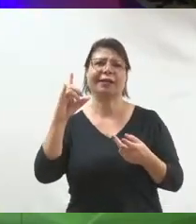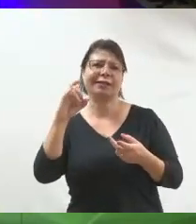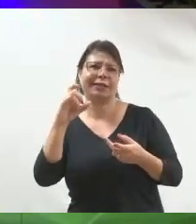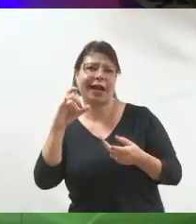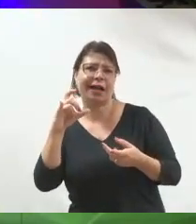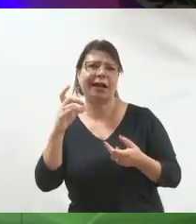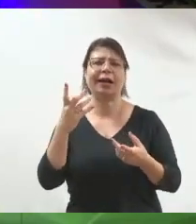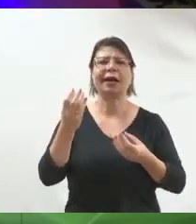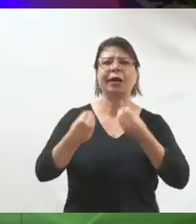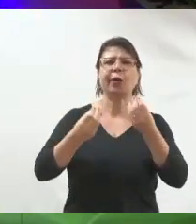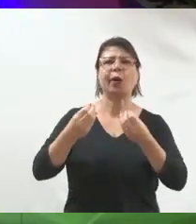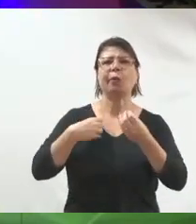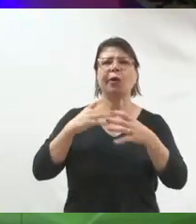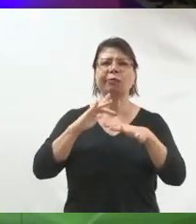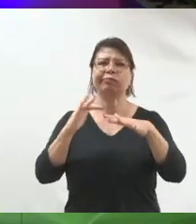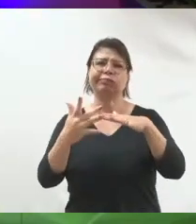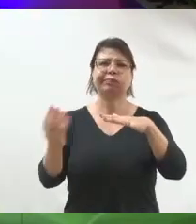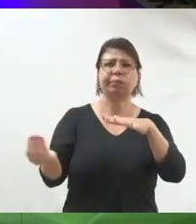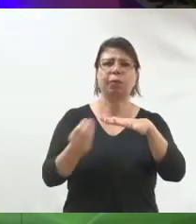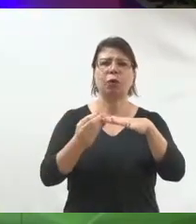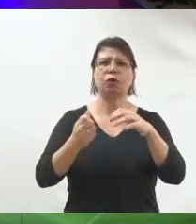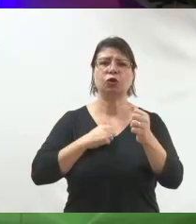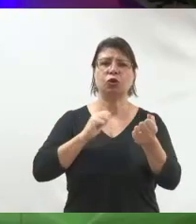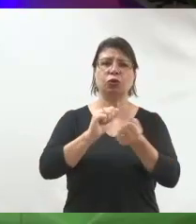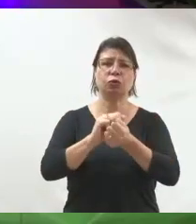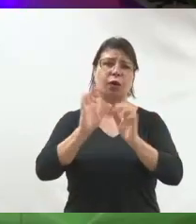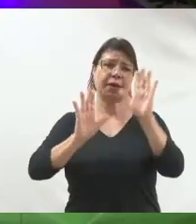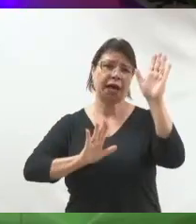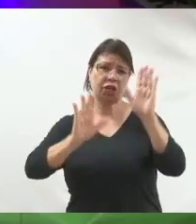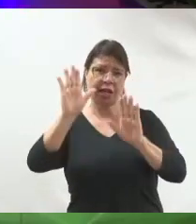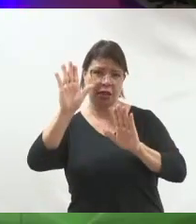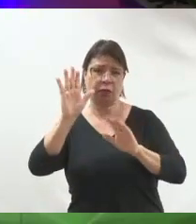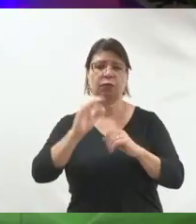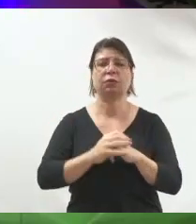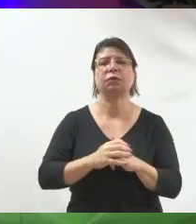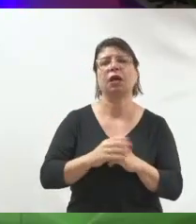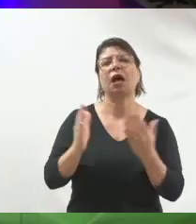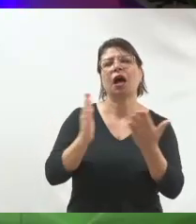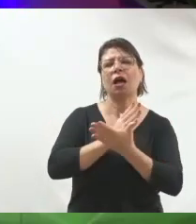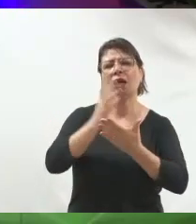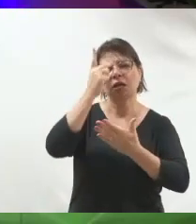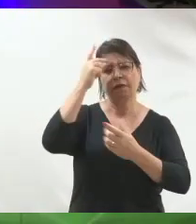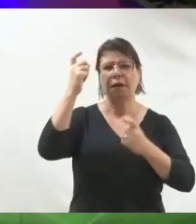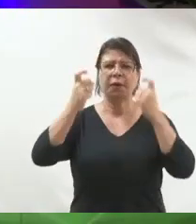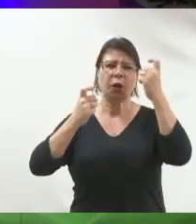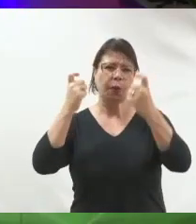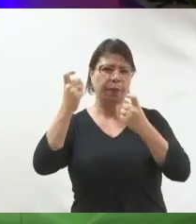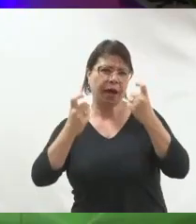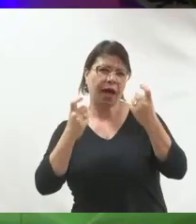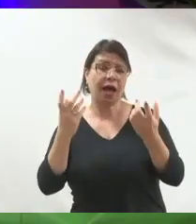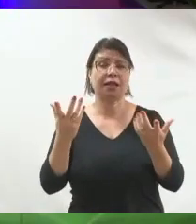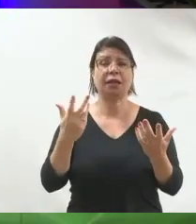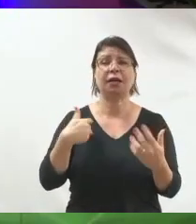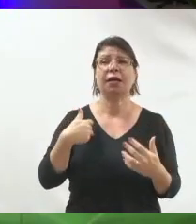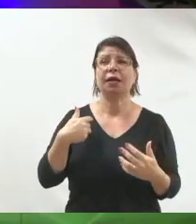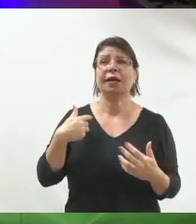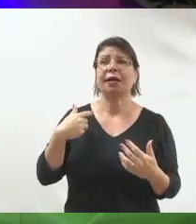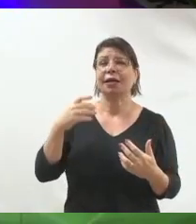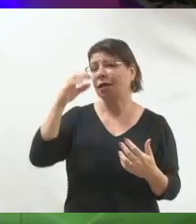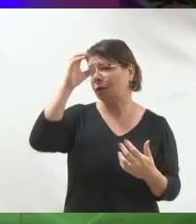ligado à minha candidatura? Muita gente fica preocupada de como usar a trend e às vezes acaba usando de forma